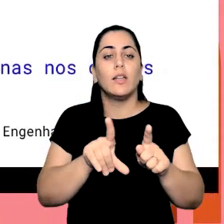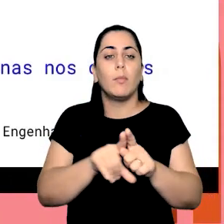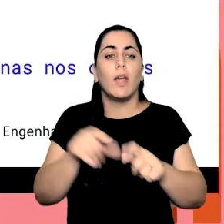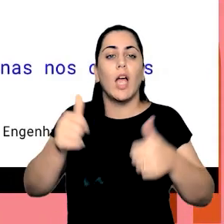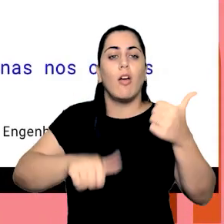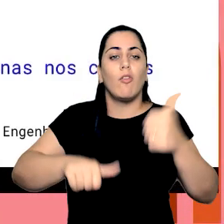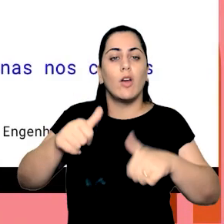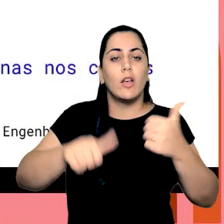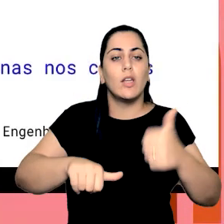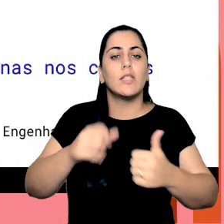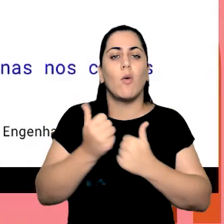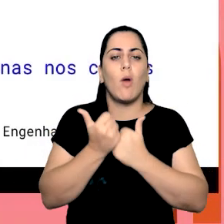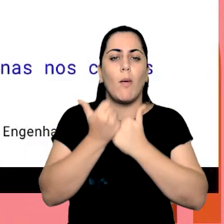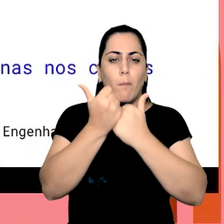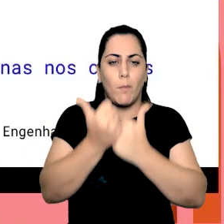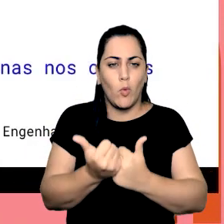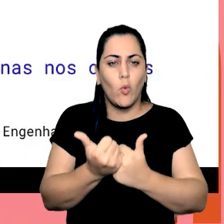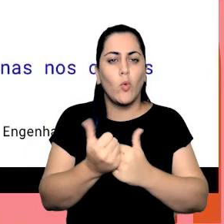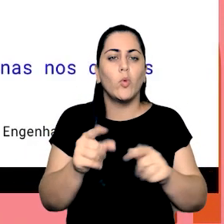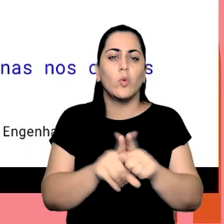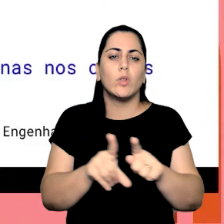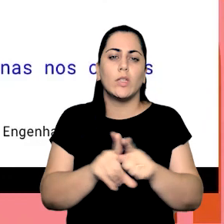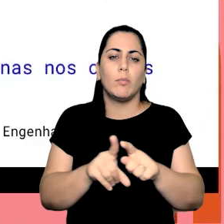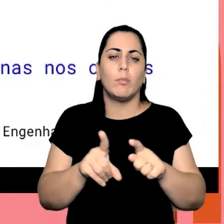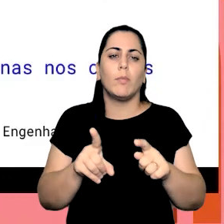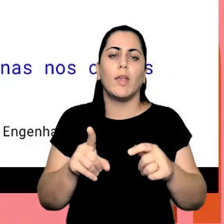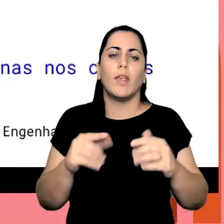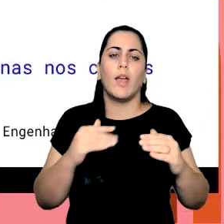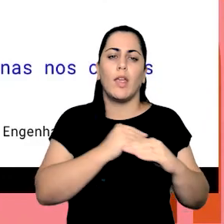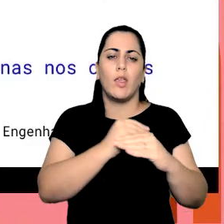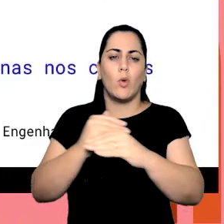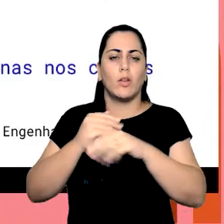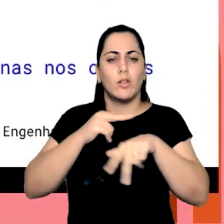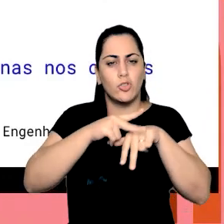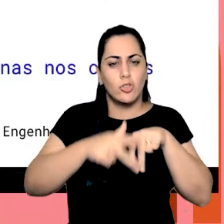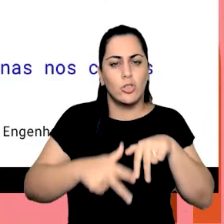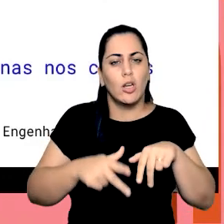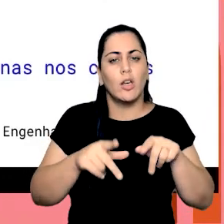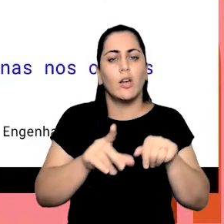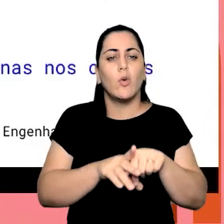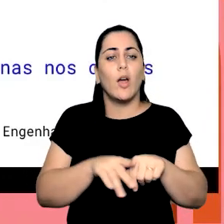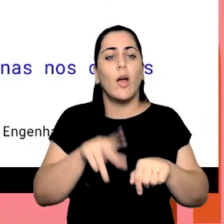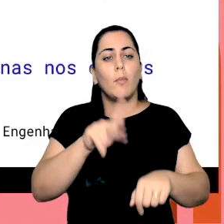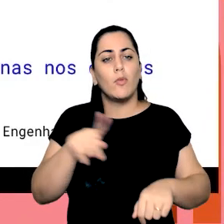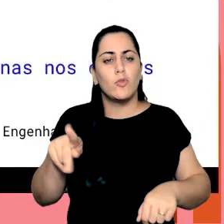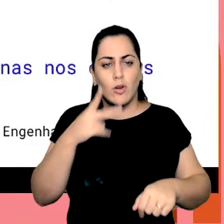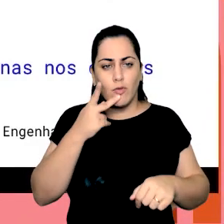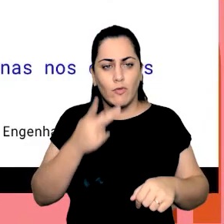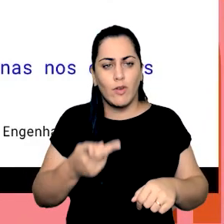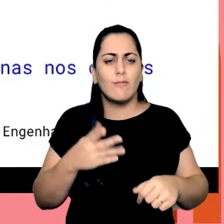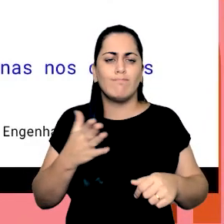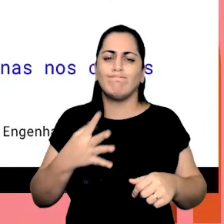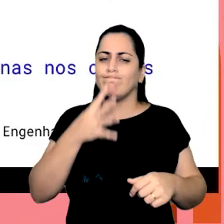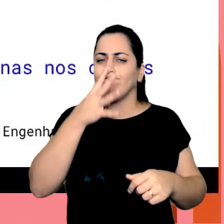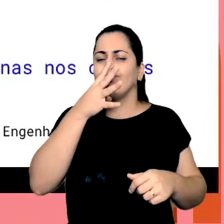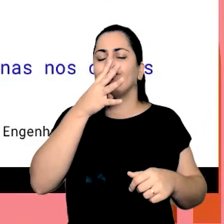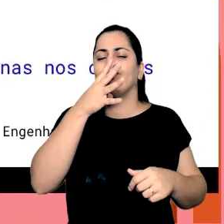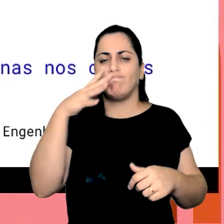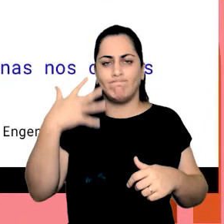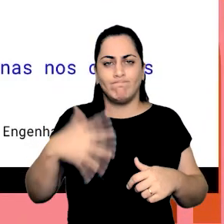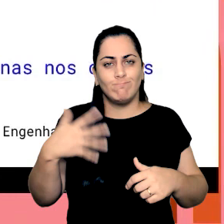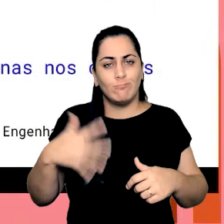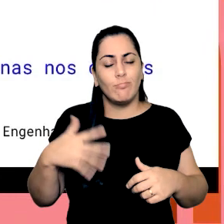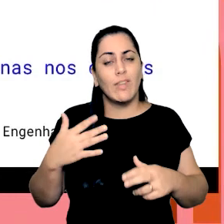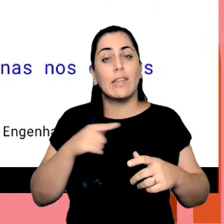espaços de decisão dentro da instituição anteriormente a única trouxe muito bem professora que incrível poder ter